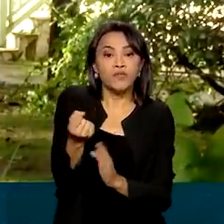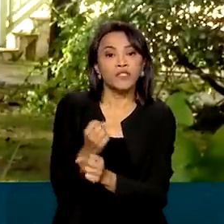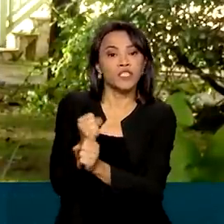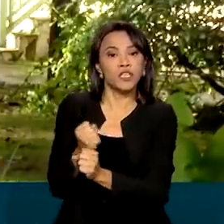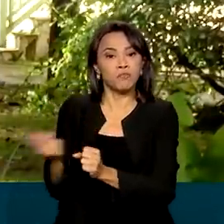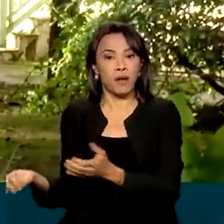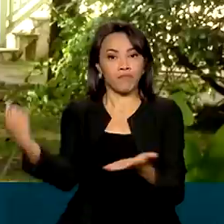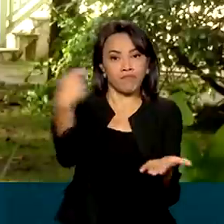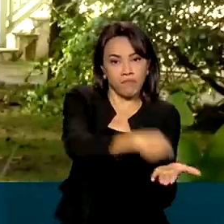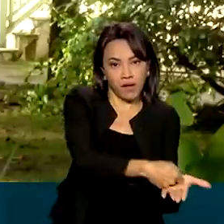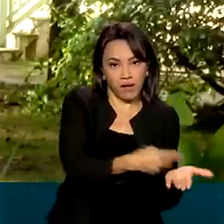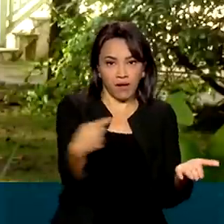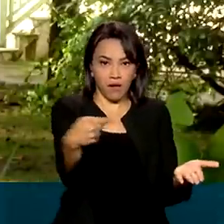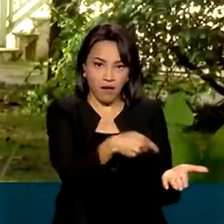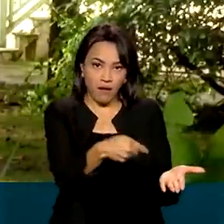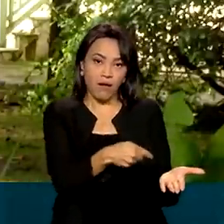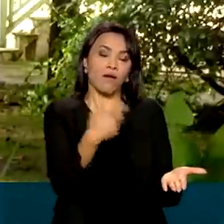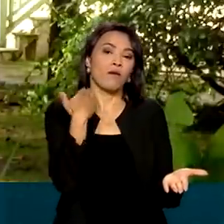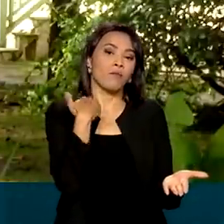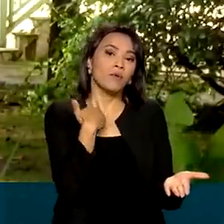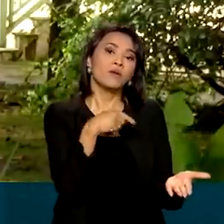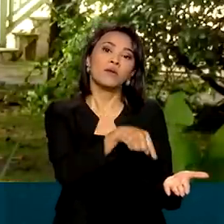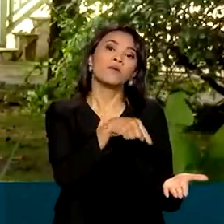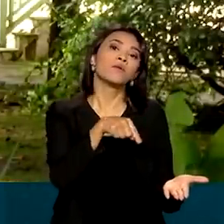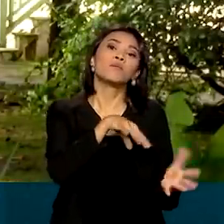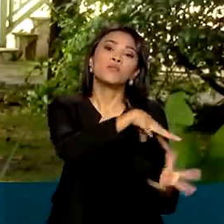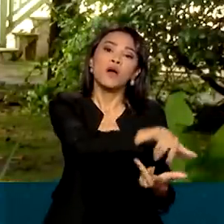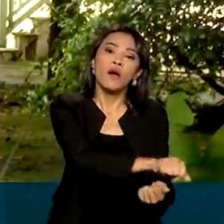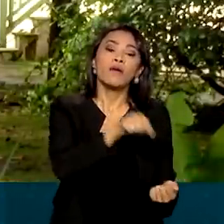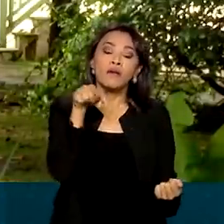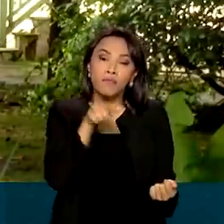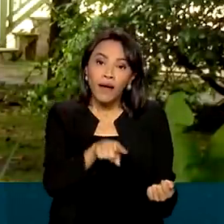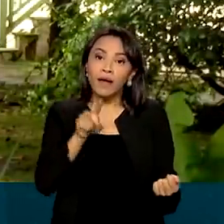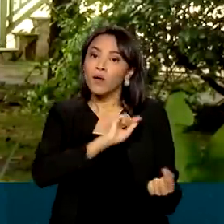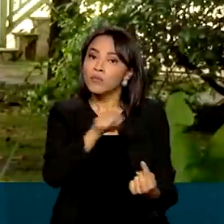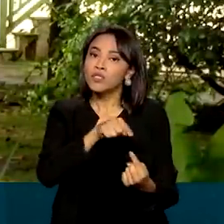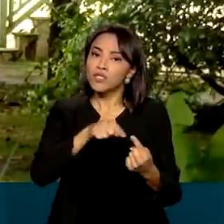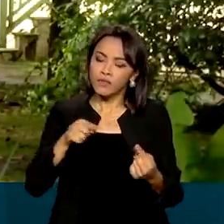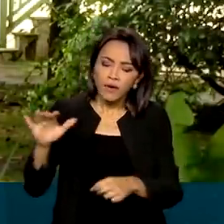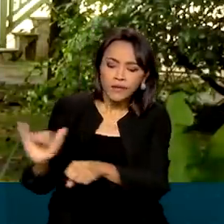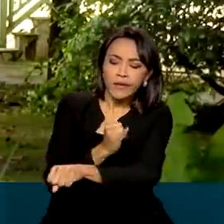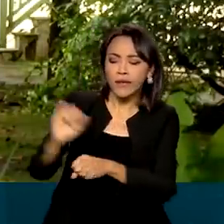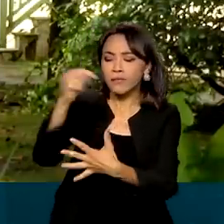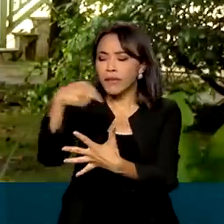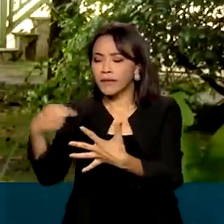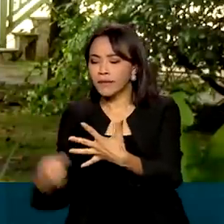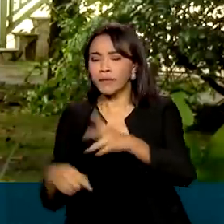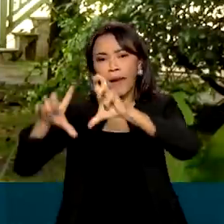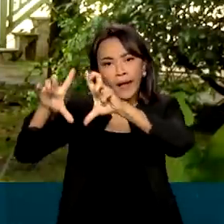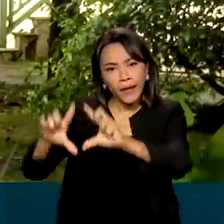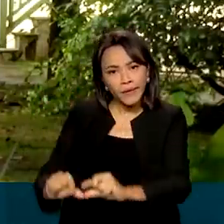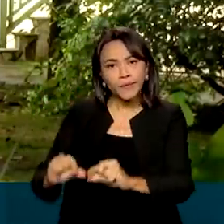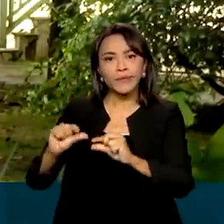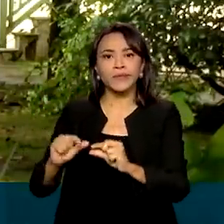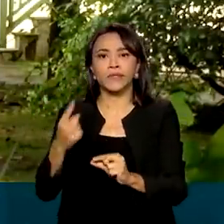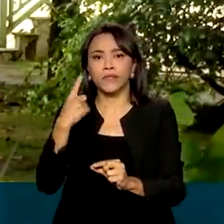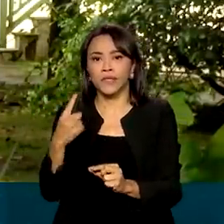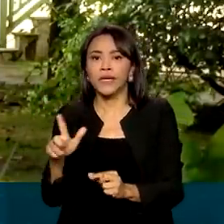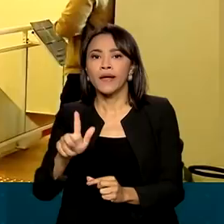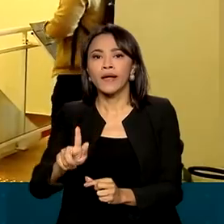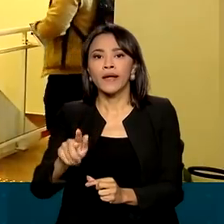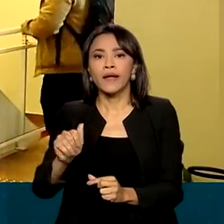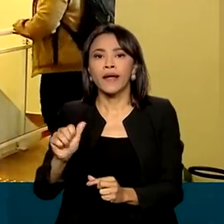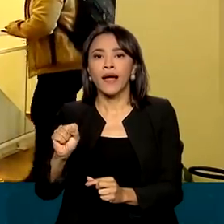esse financiamento e terão que desenvolver atividades voltadas para reduzir a emissão de gases que provocam o efeito